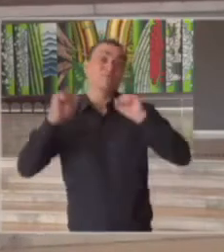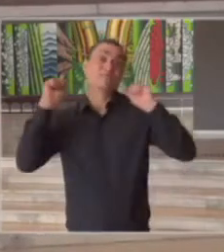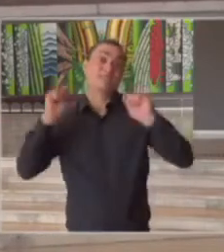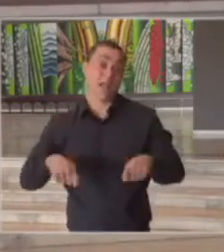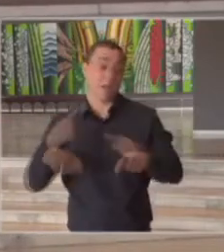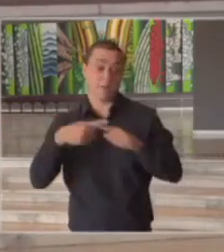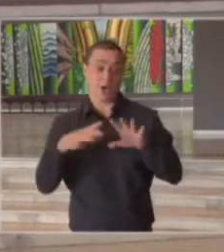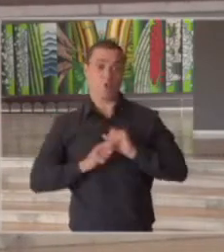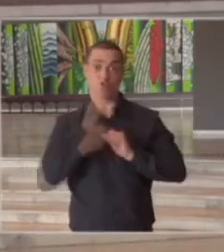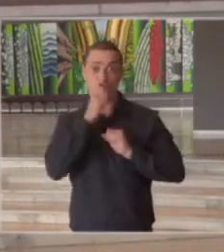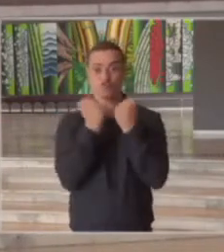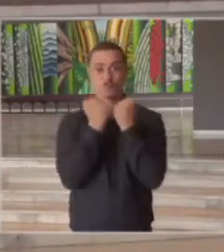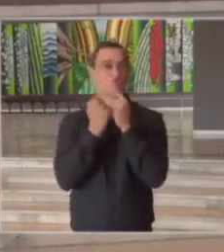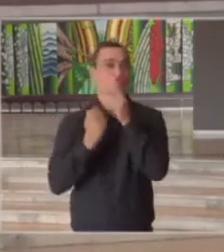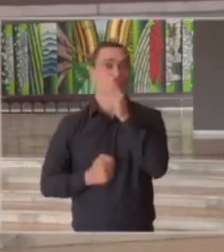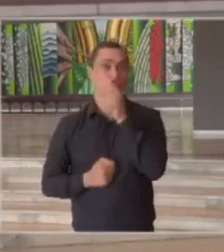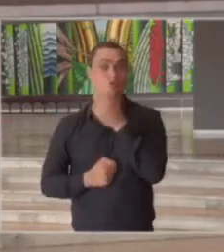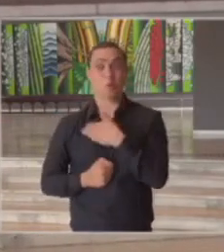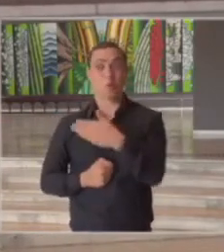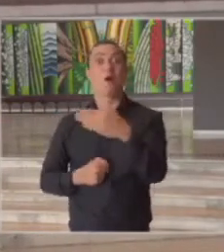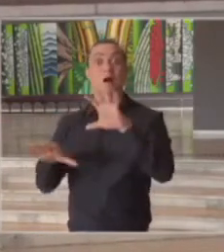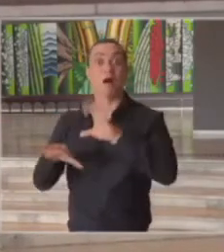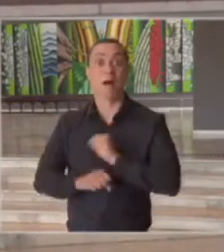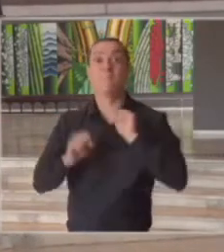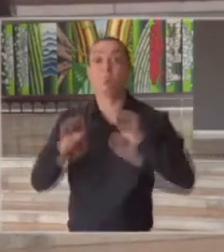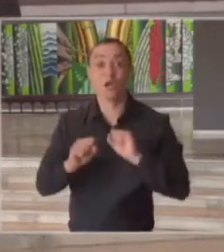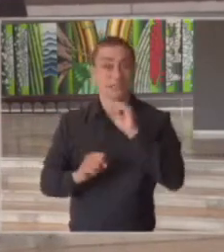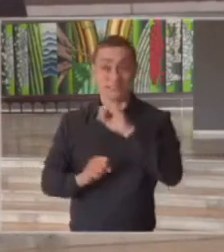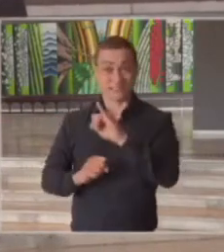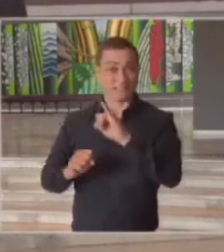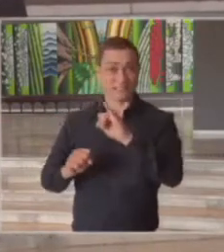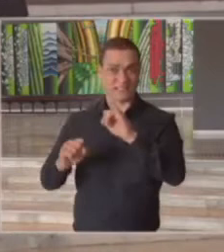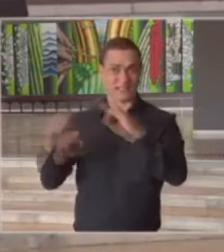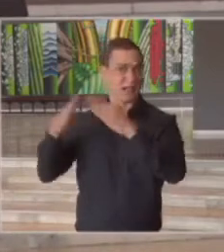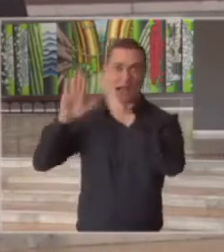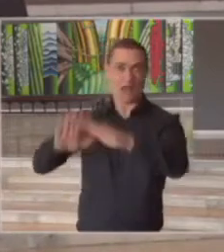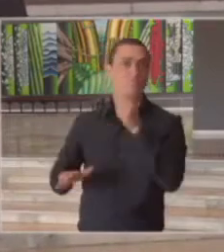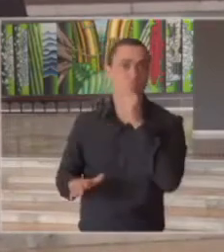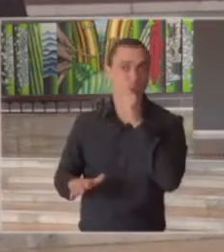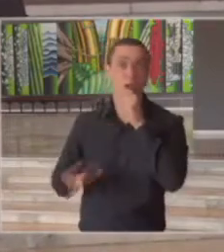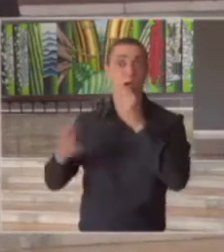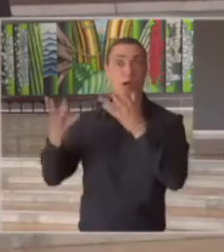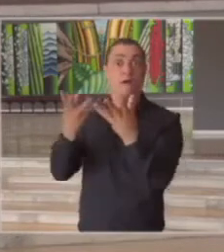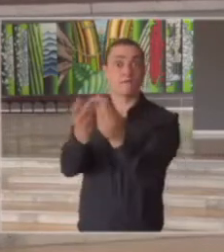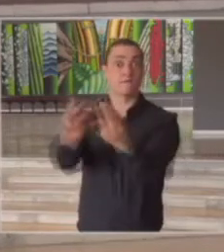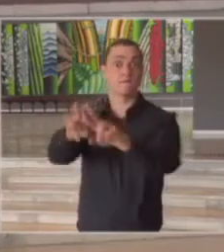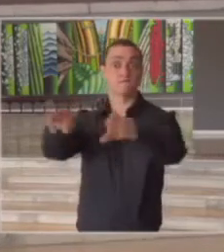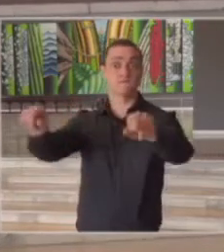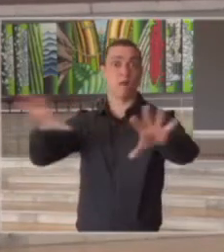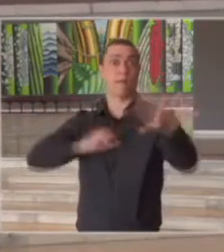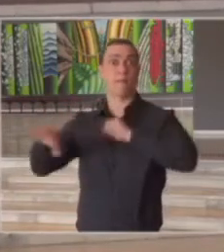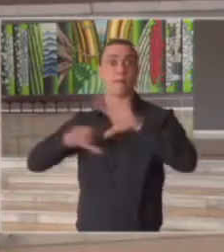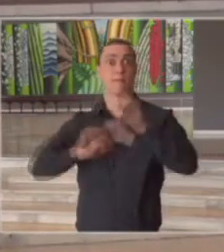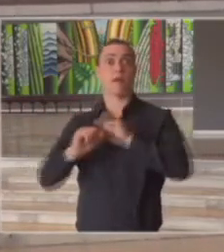adquirir a infecção e aí se não forem mantidas como o decreto